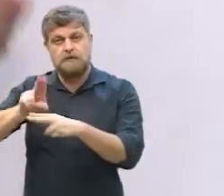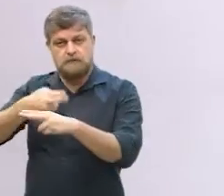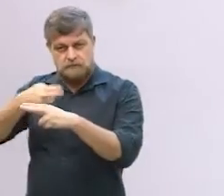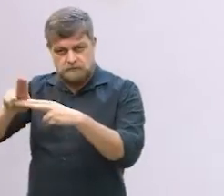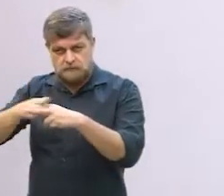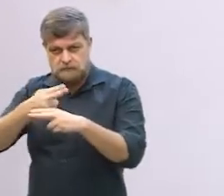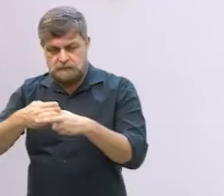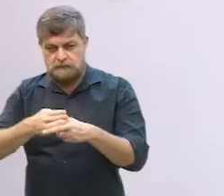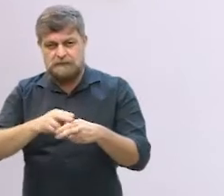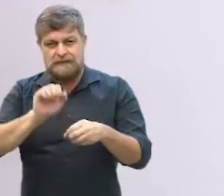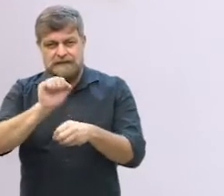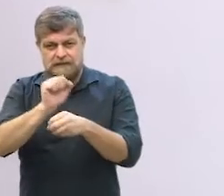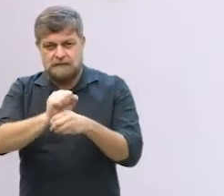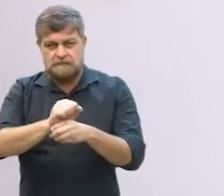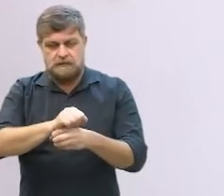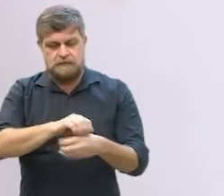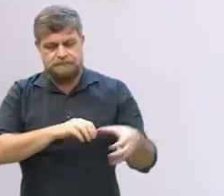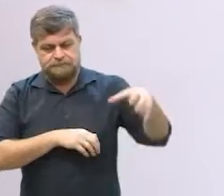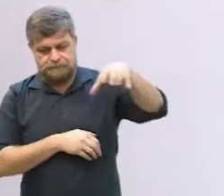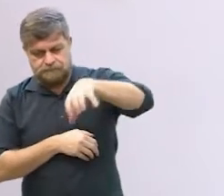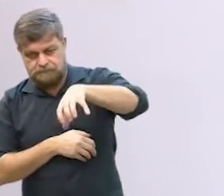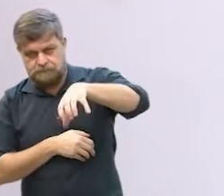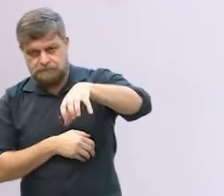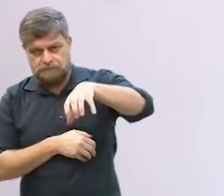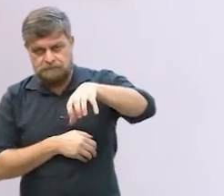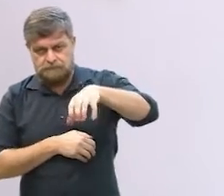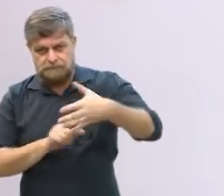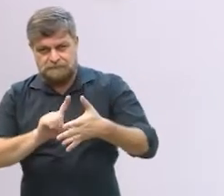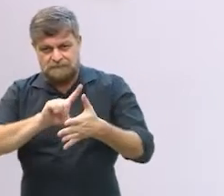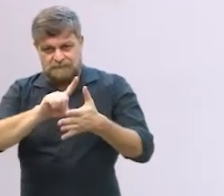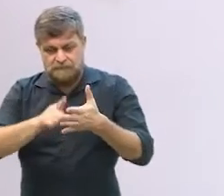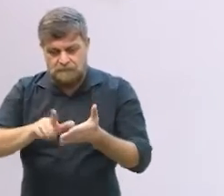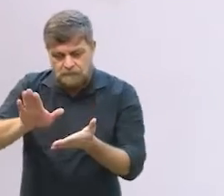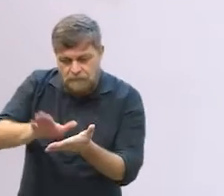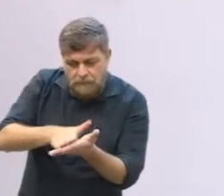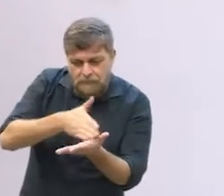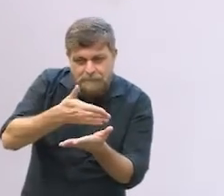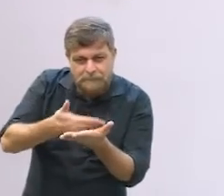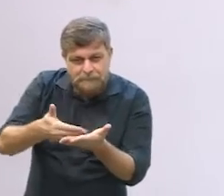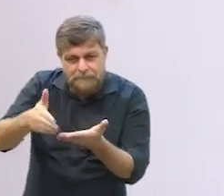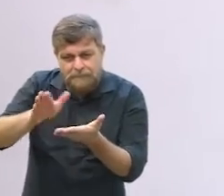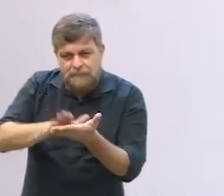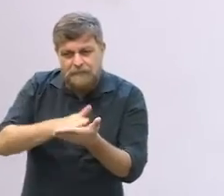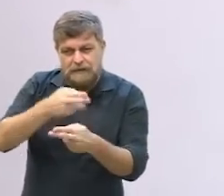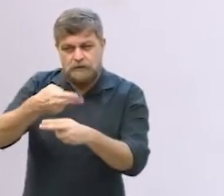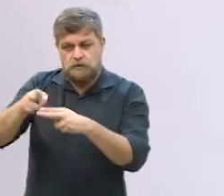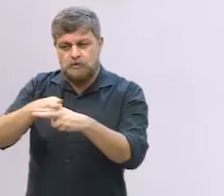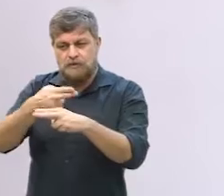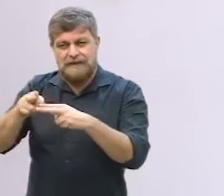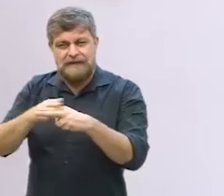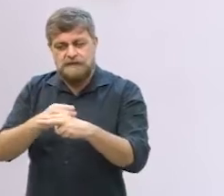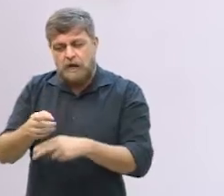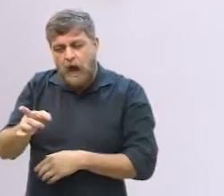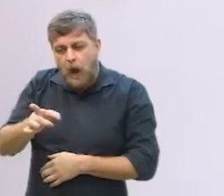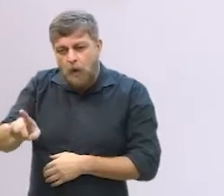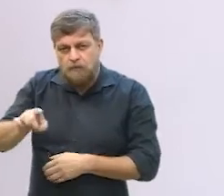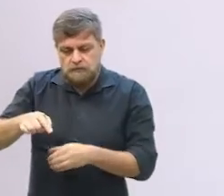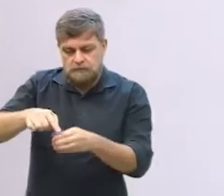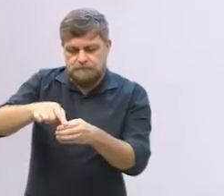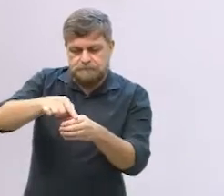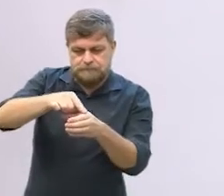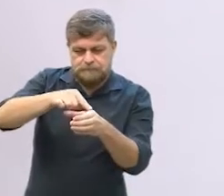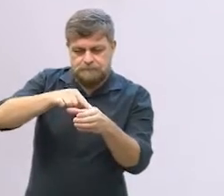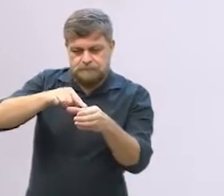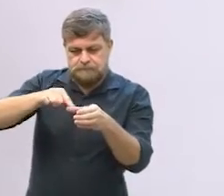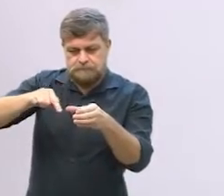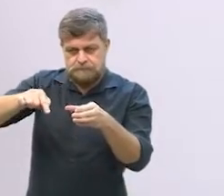então deixar ele de cabeça para baixo e na última passada de chocolate fazer aquela casquinha na borda